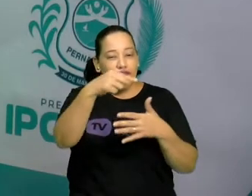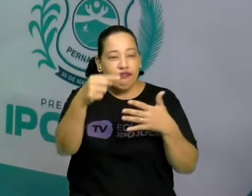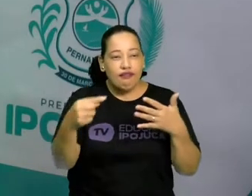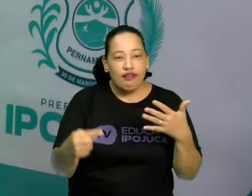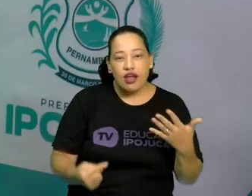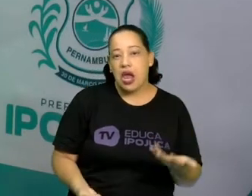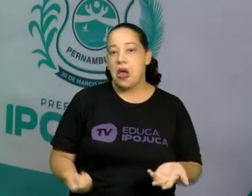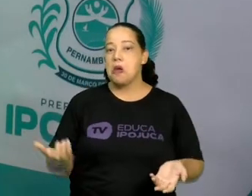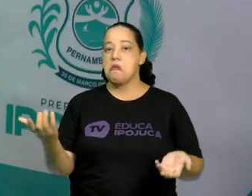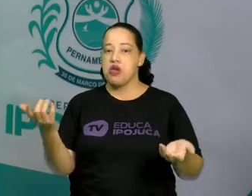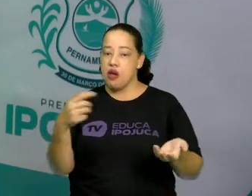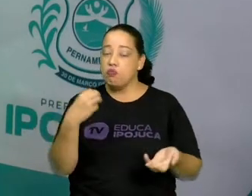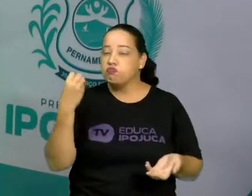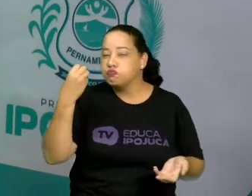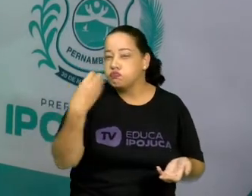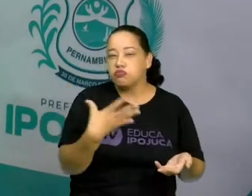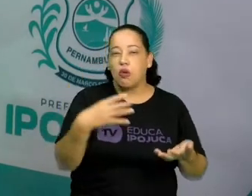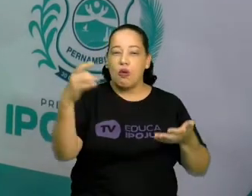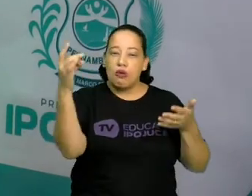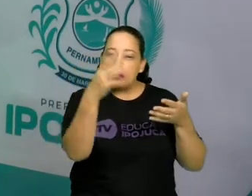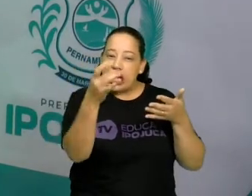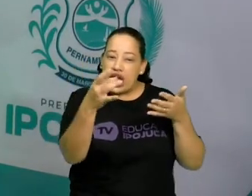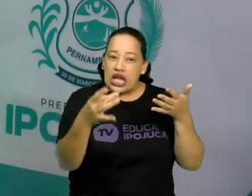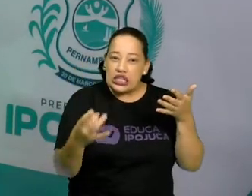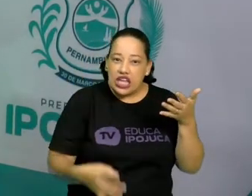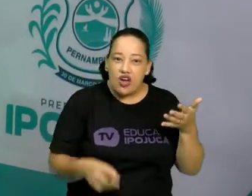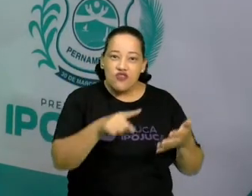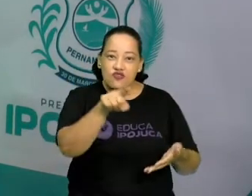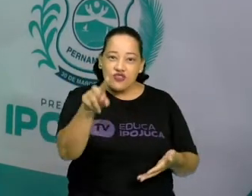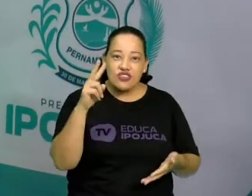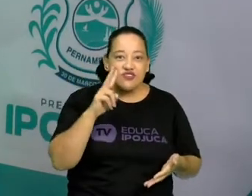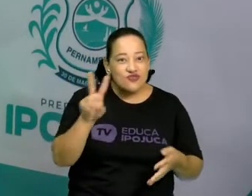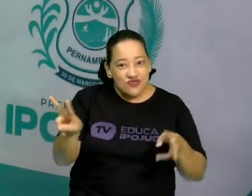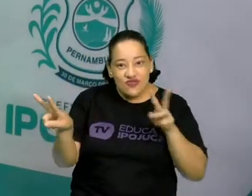próximo da gente, mas eu vou apresentar as imagens deles.